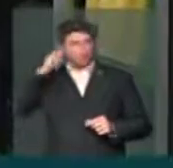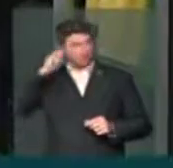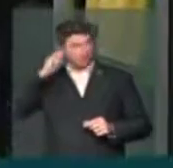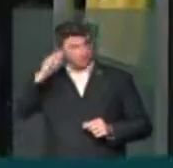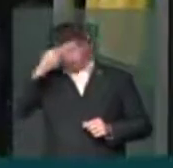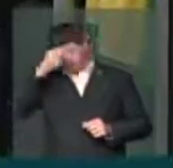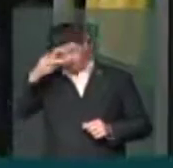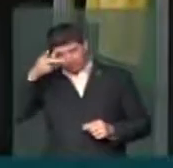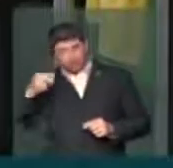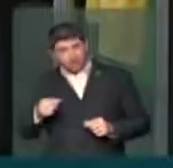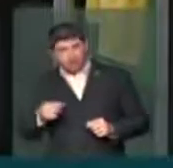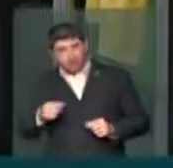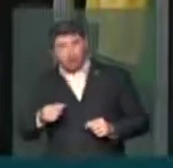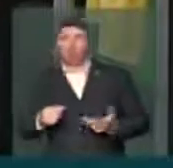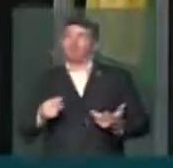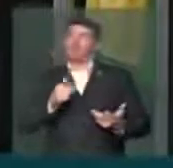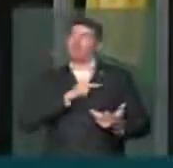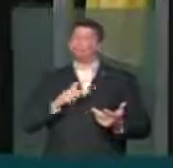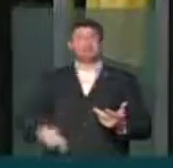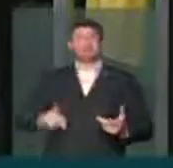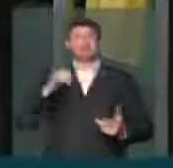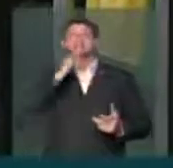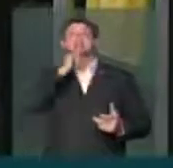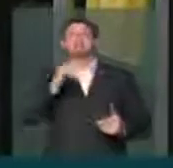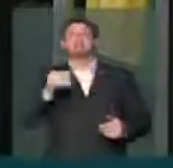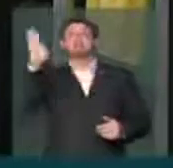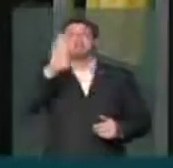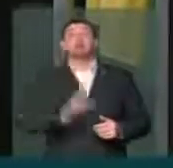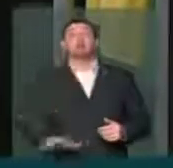orelha dos prefeitos a presidente deveria ser exemplo.